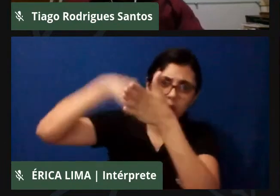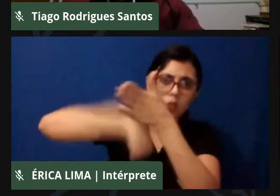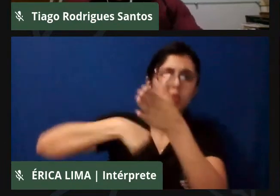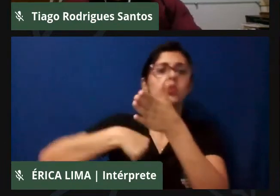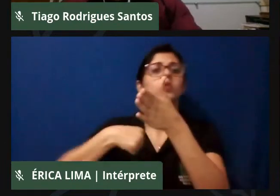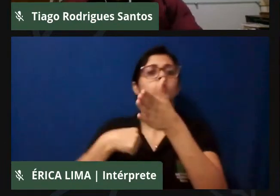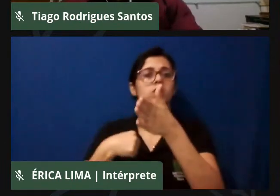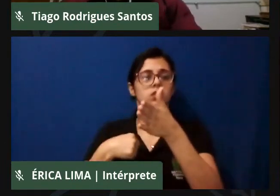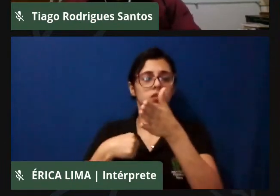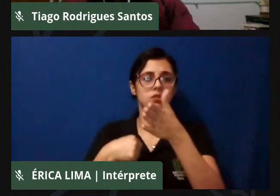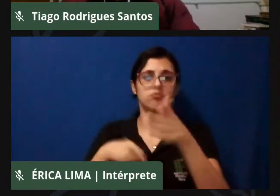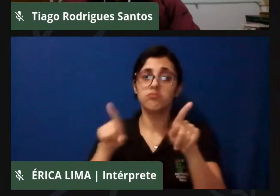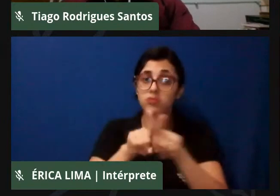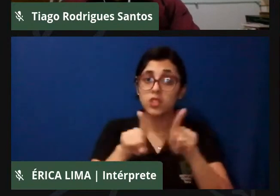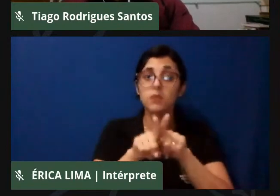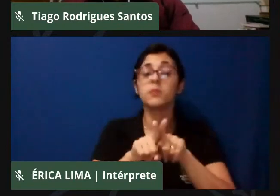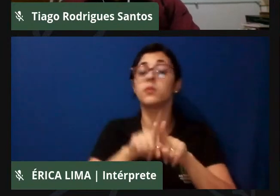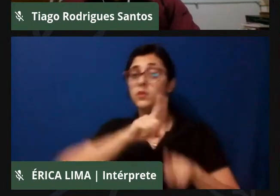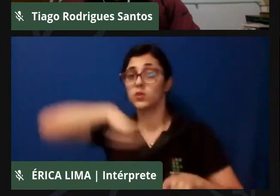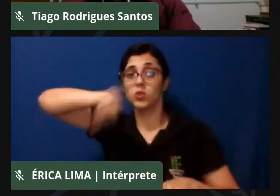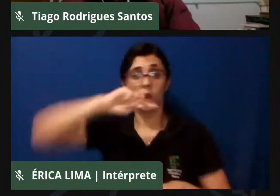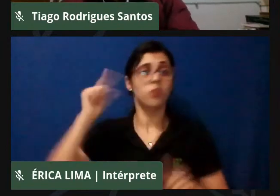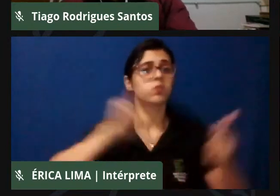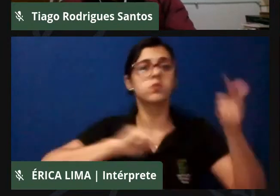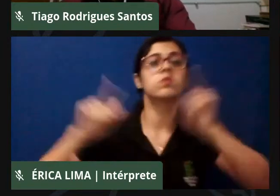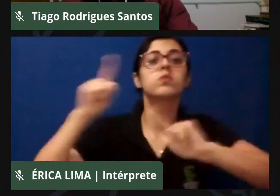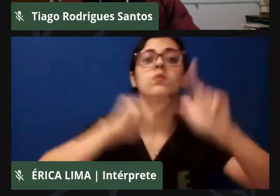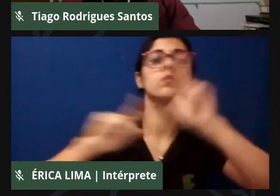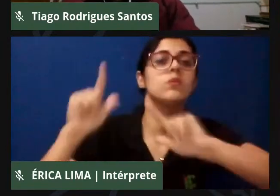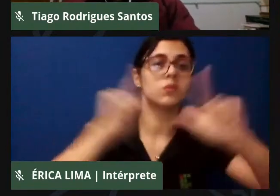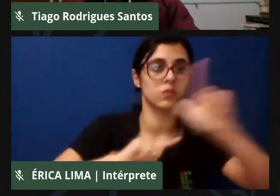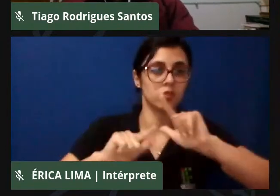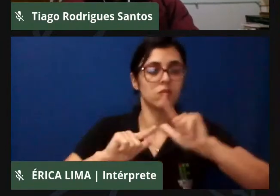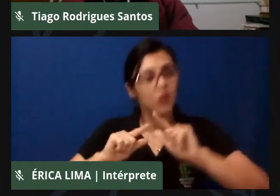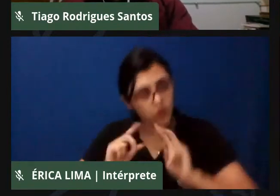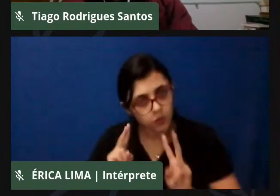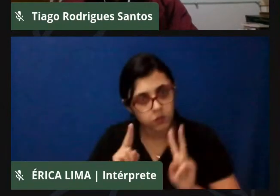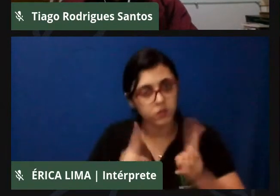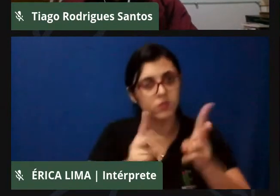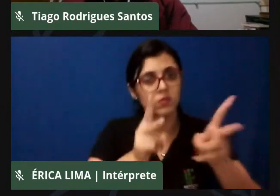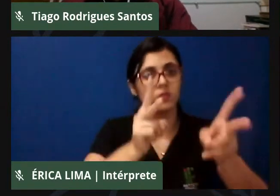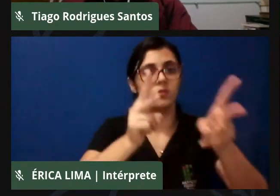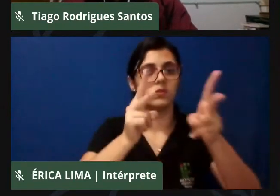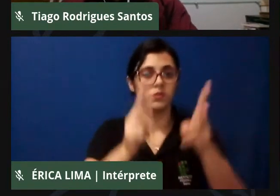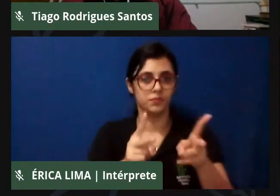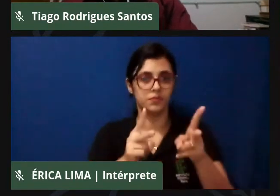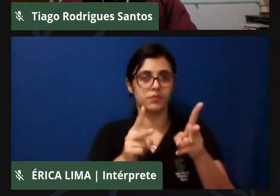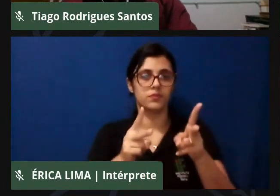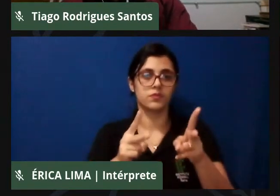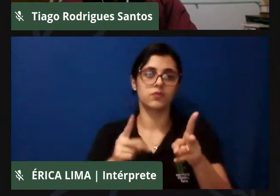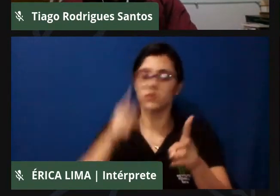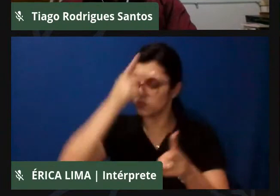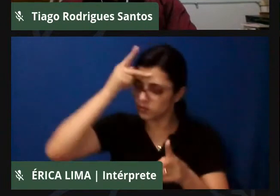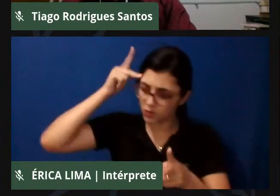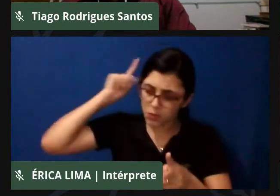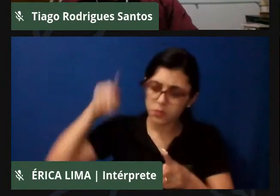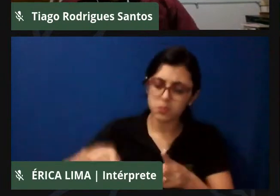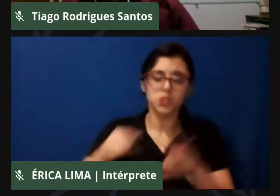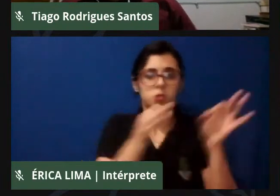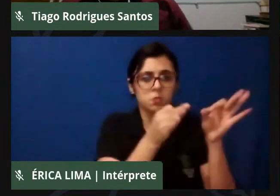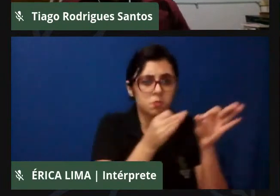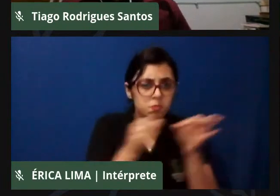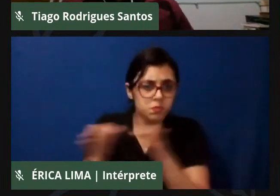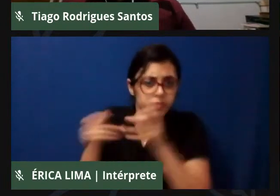às nossas conquistas e assim seguindo como povo resiliente. Um forte